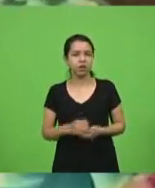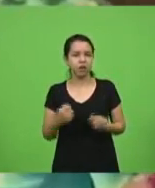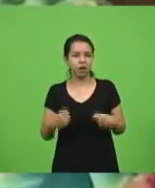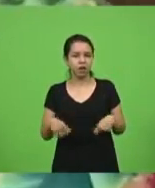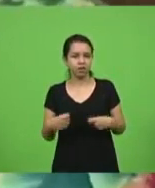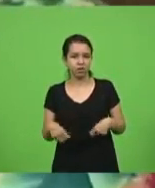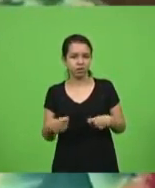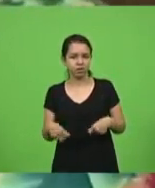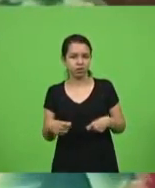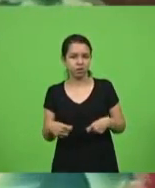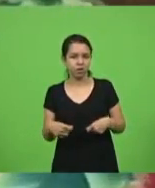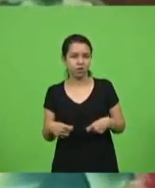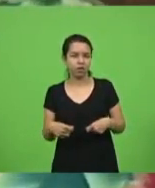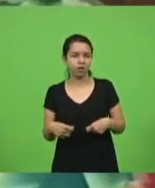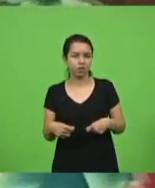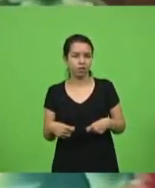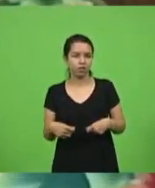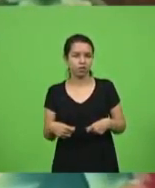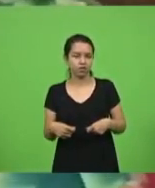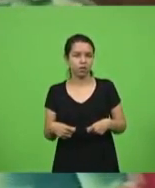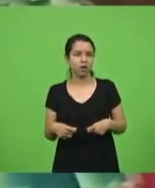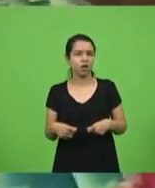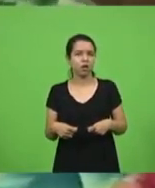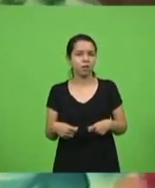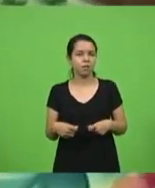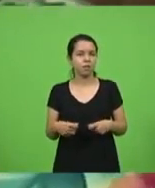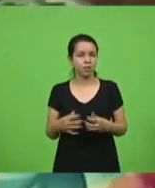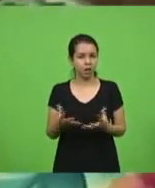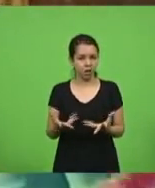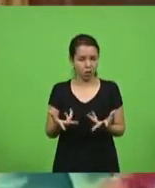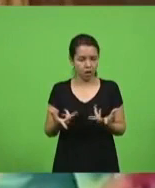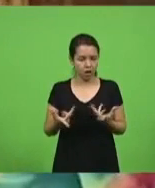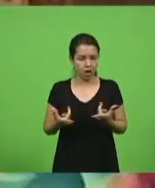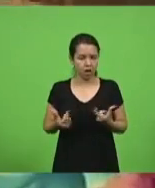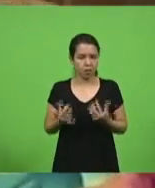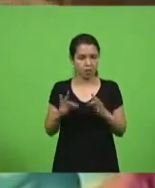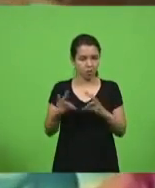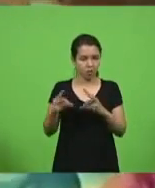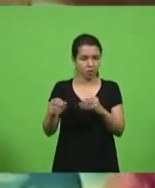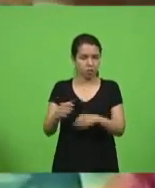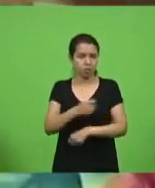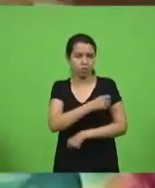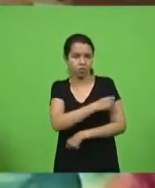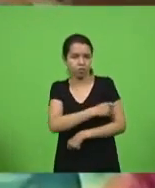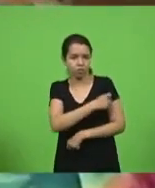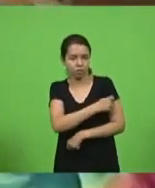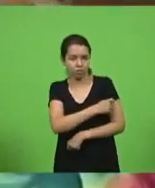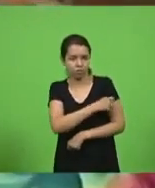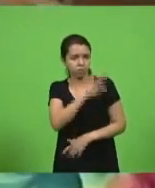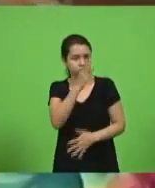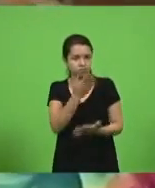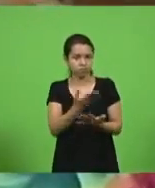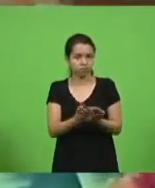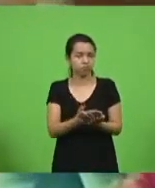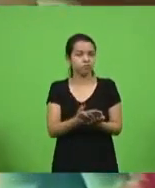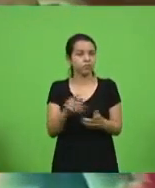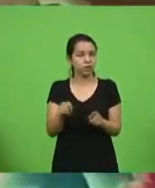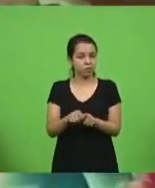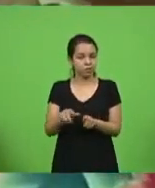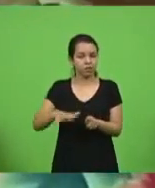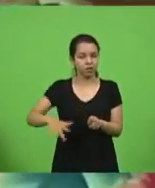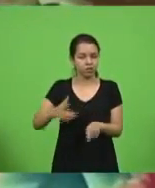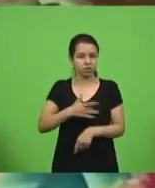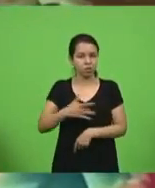os estudantes? Não creio. Na saúde, a medicina virou